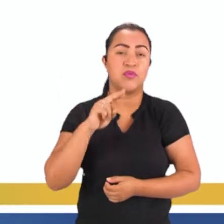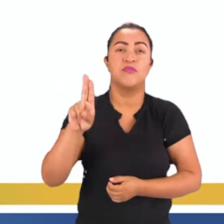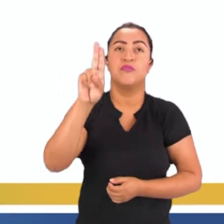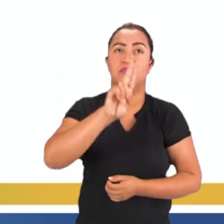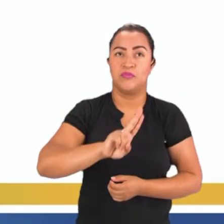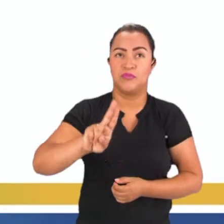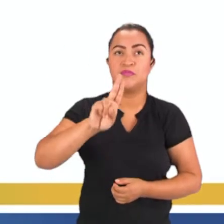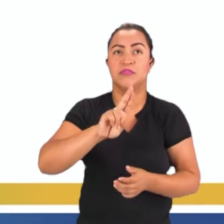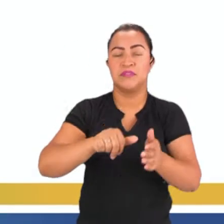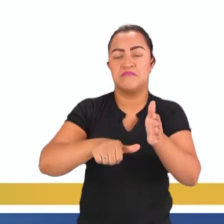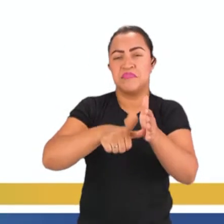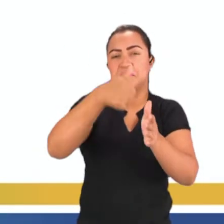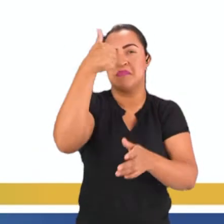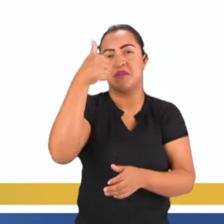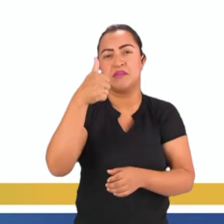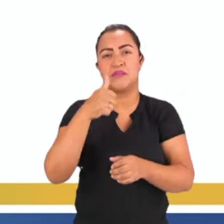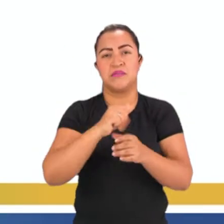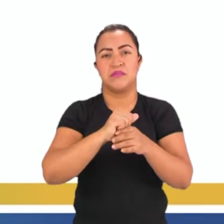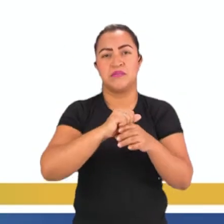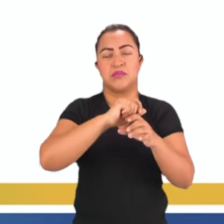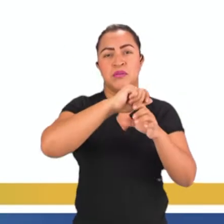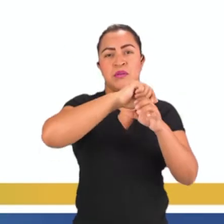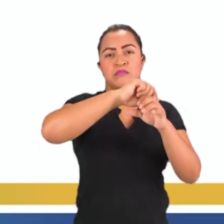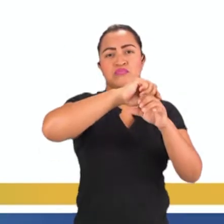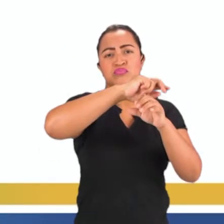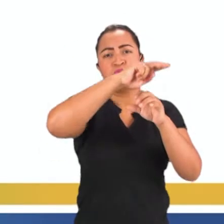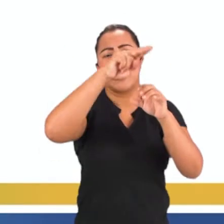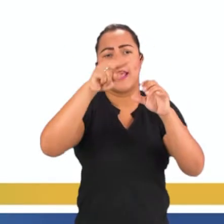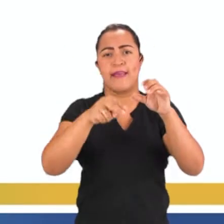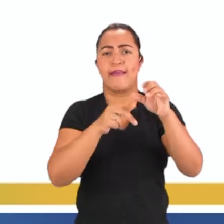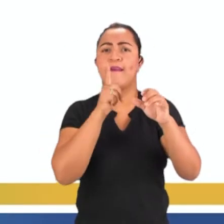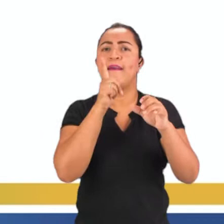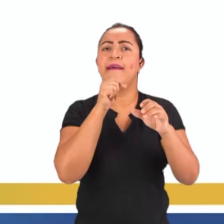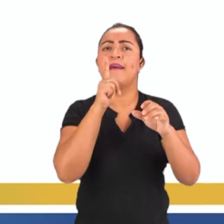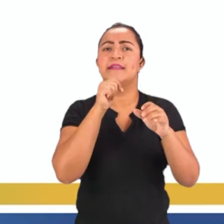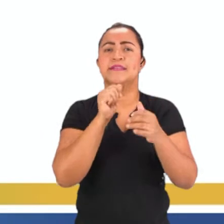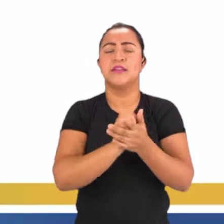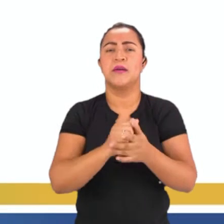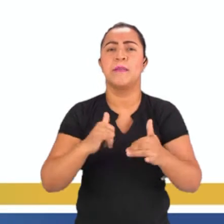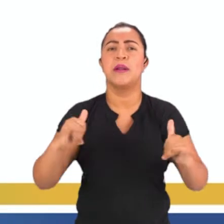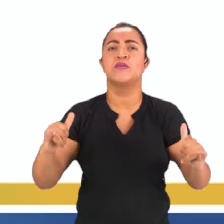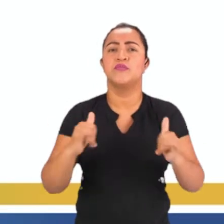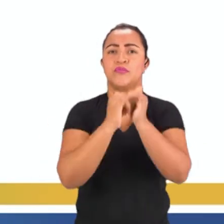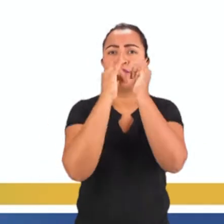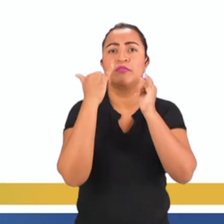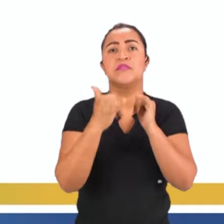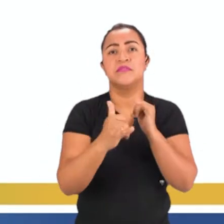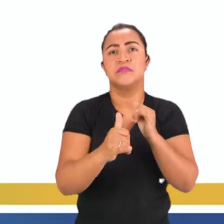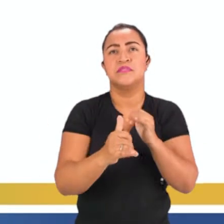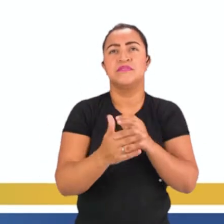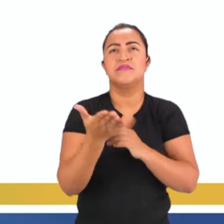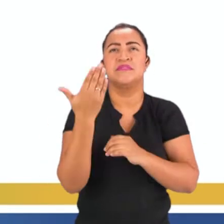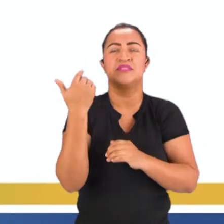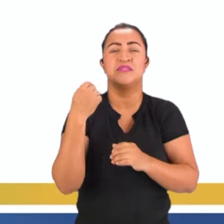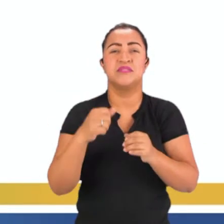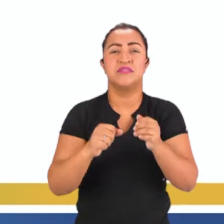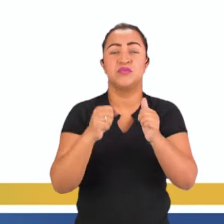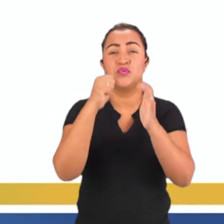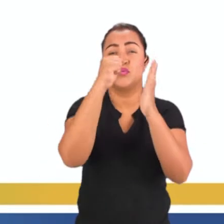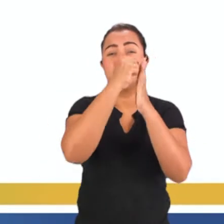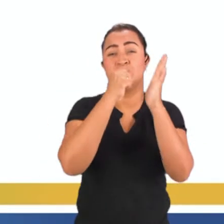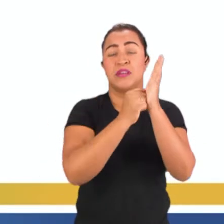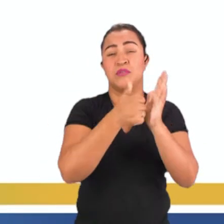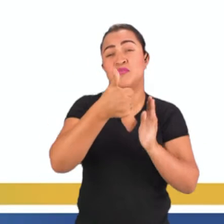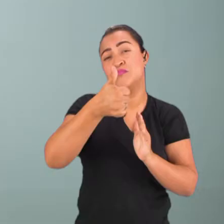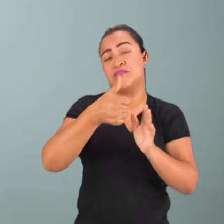primeiramente em quedas d'água para produzir energia mecânica em moinhos desde o século I a.C. Então,